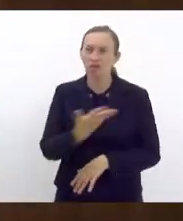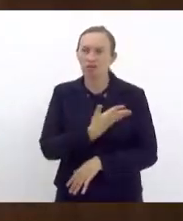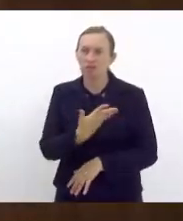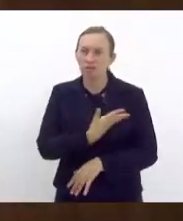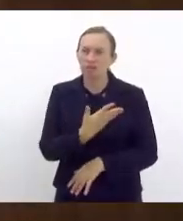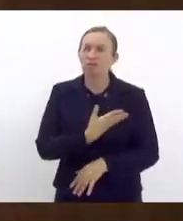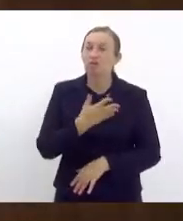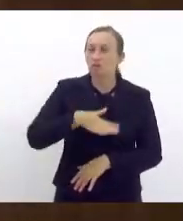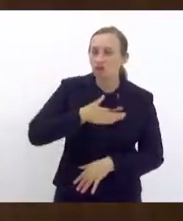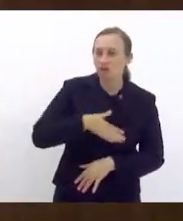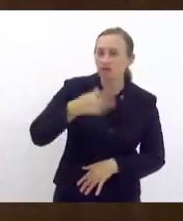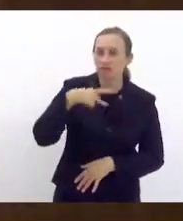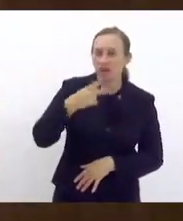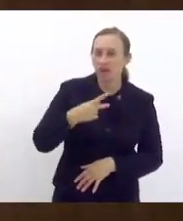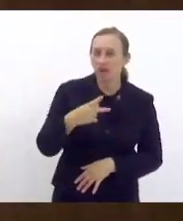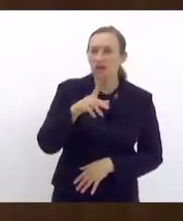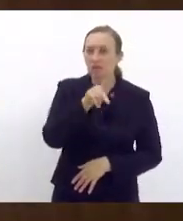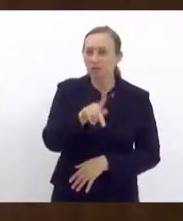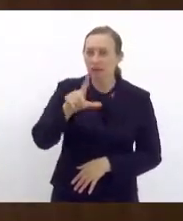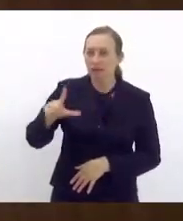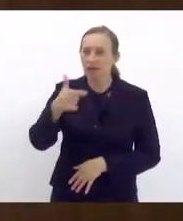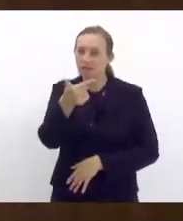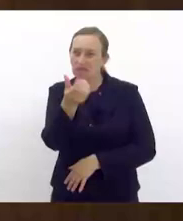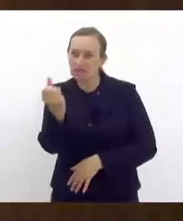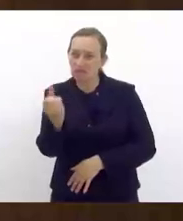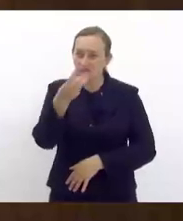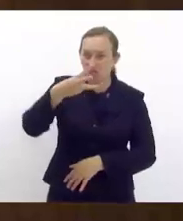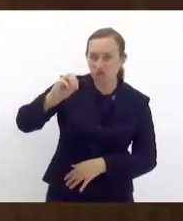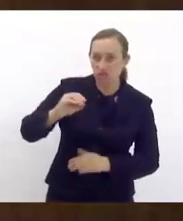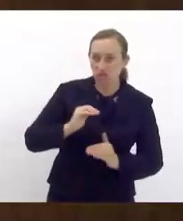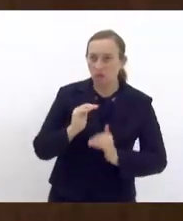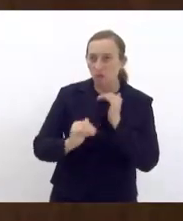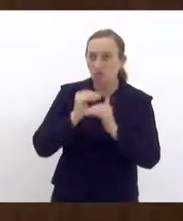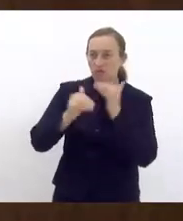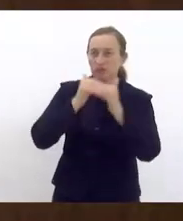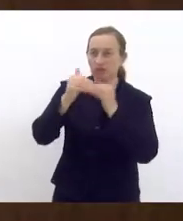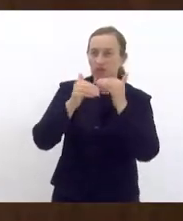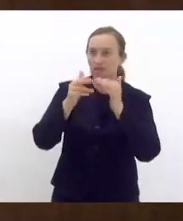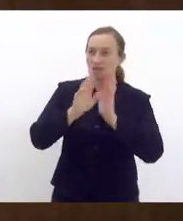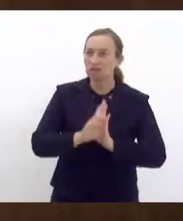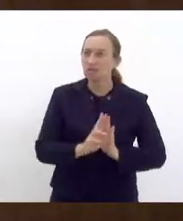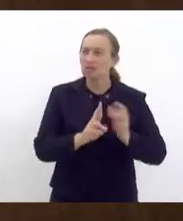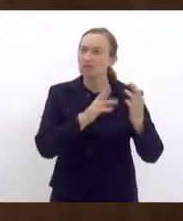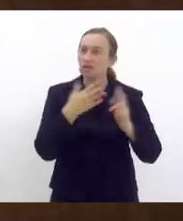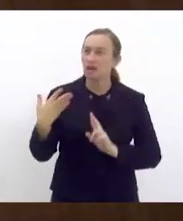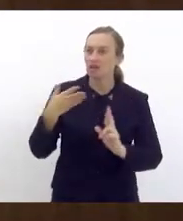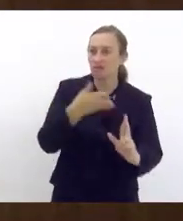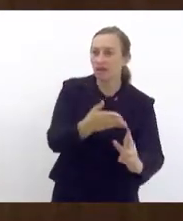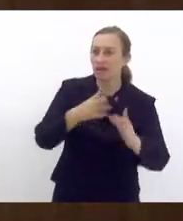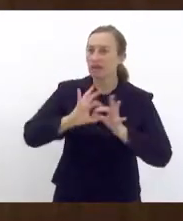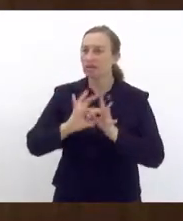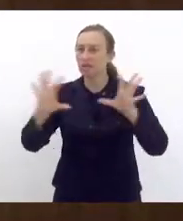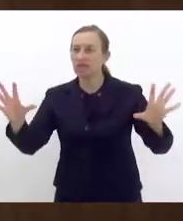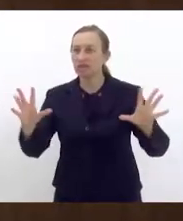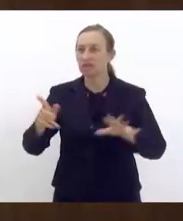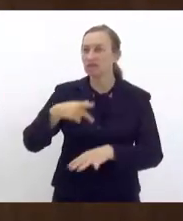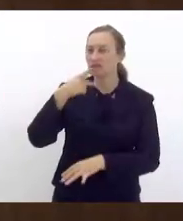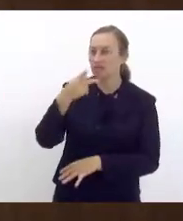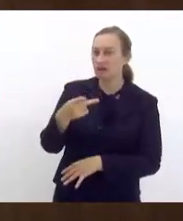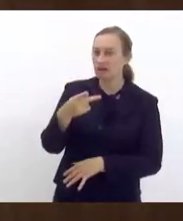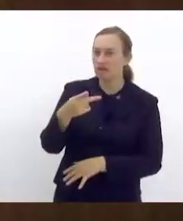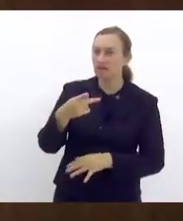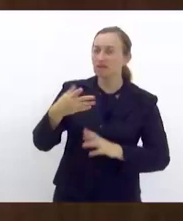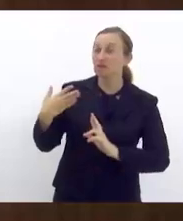eu gostaria de dizer que o PL 2630 é um avanço no que se refere à liberdade de expressão,